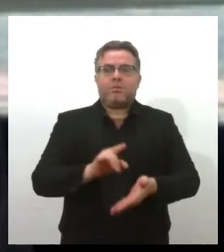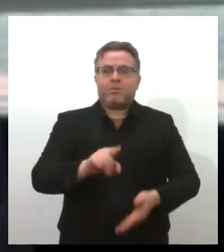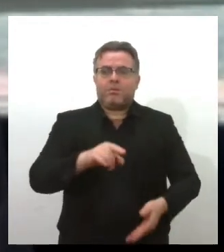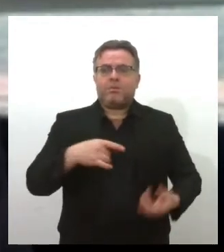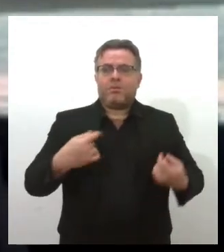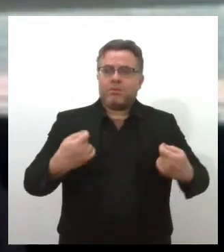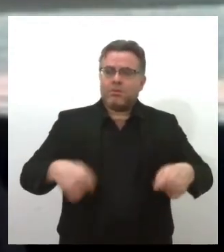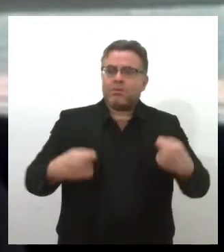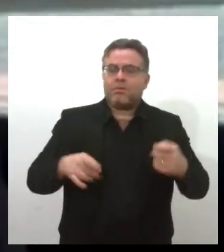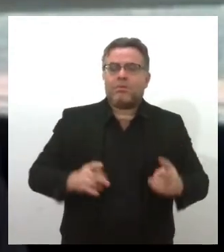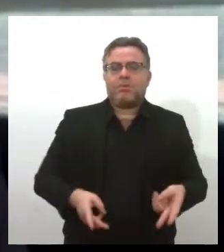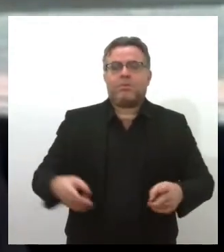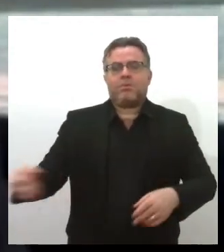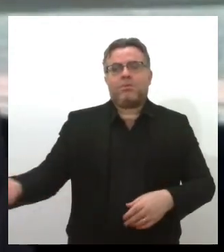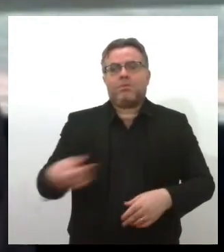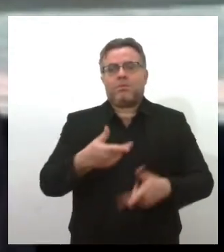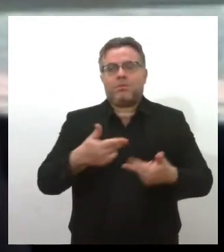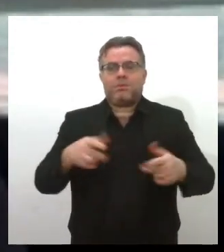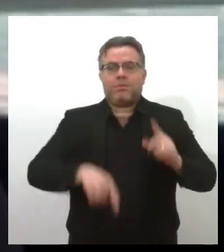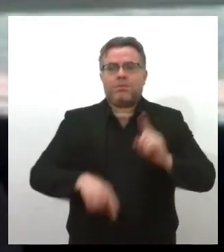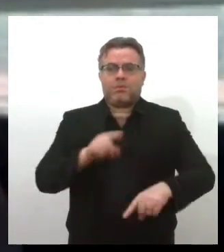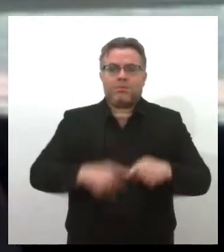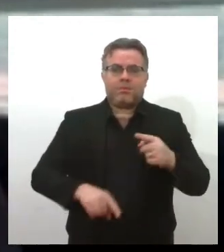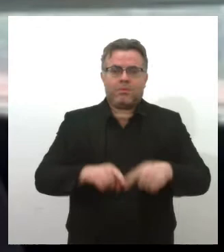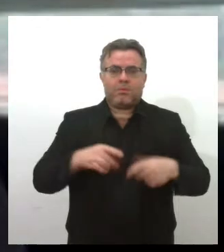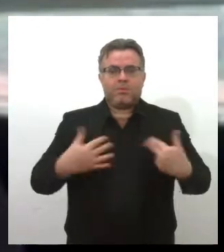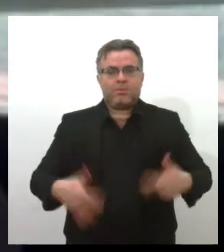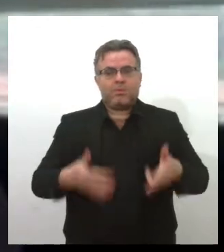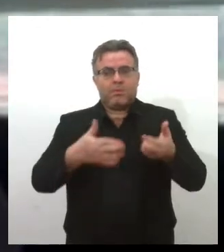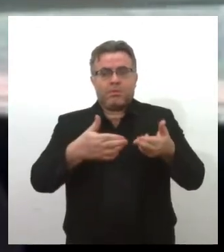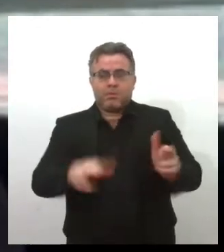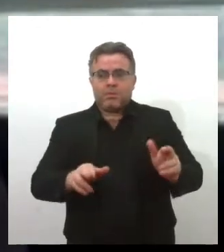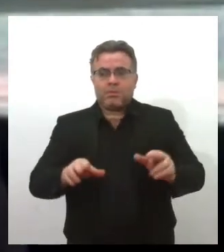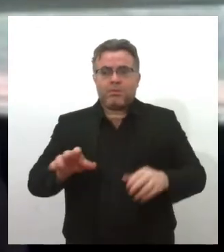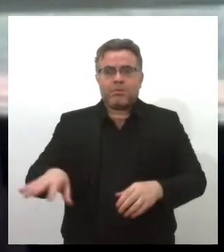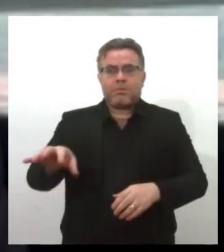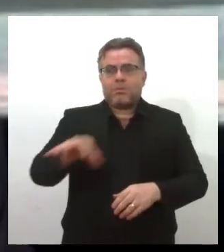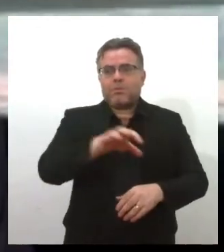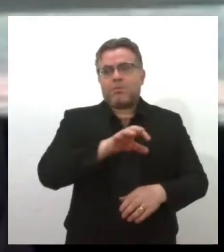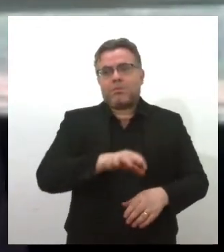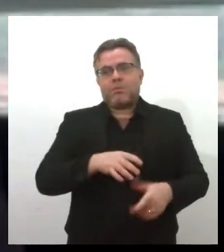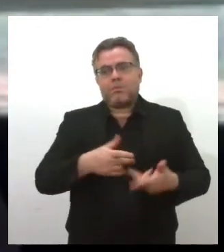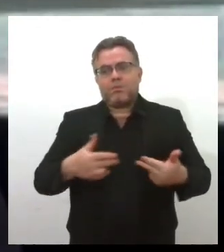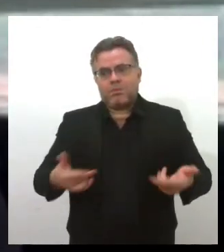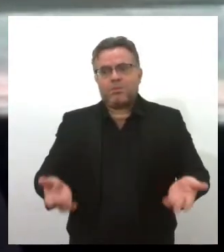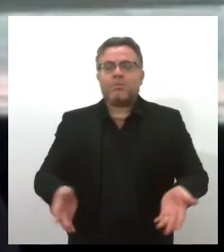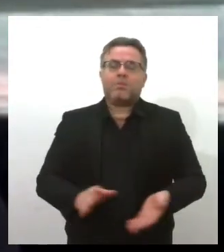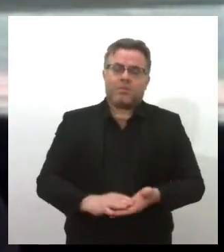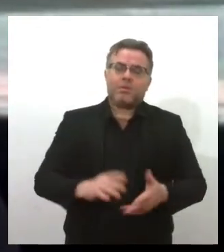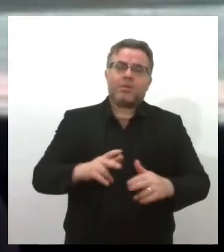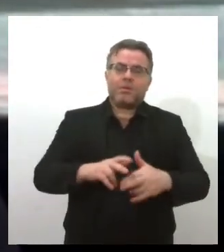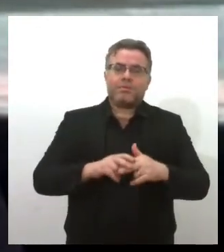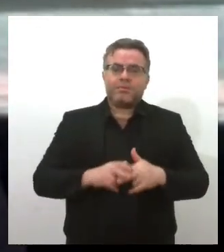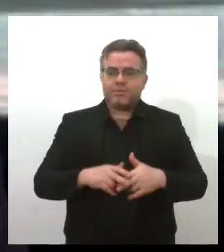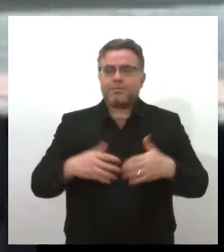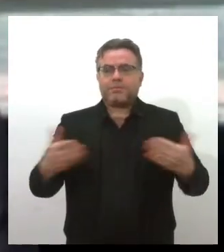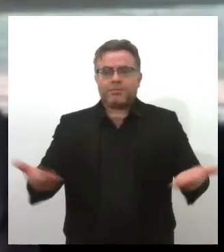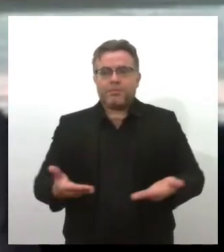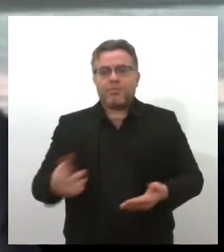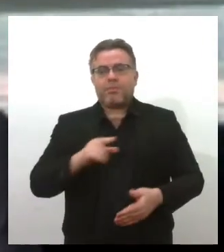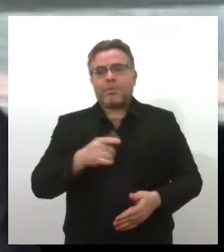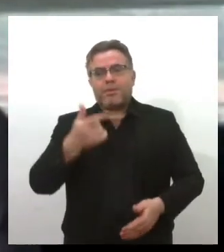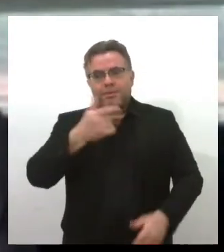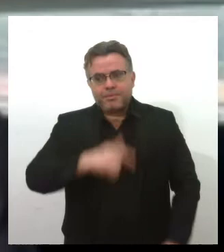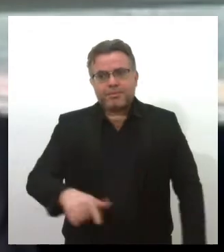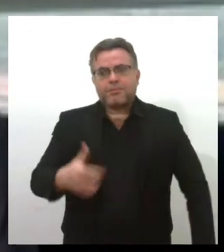produtos inovadores e soluções em diversos setores. Então, Centelha 2 vem agora novamente em